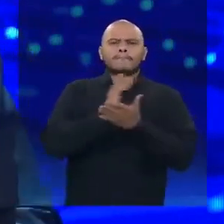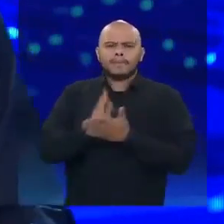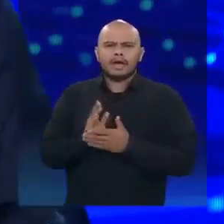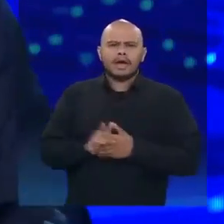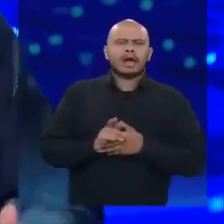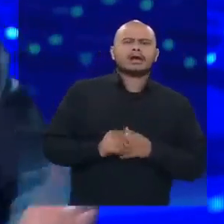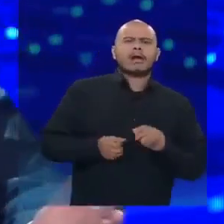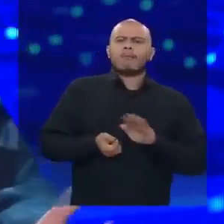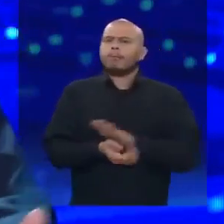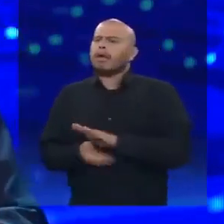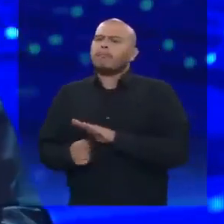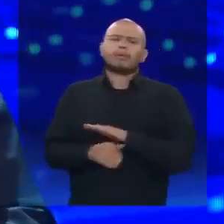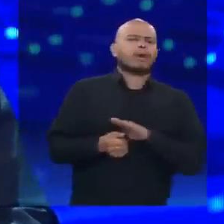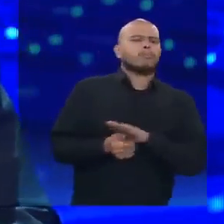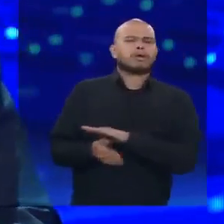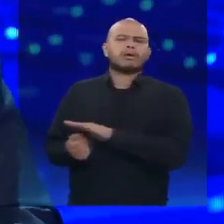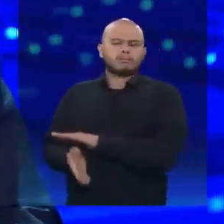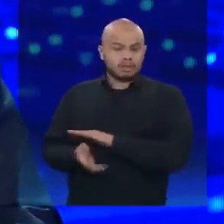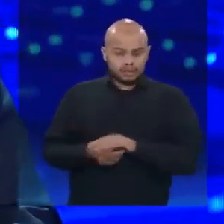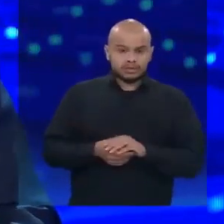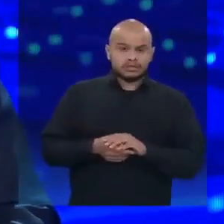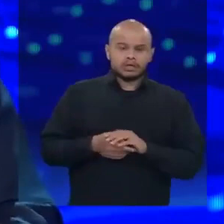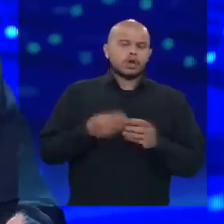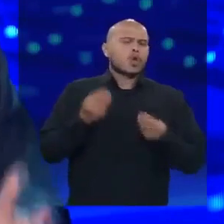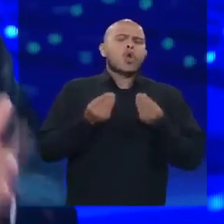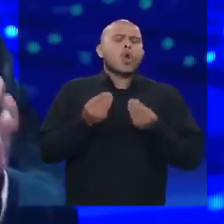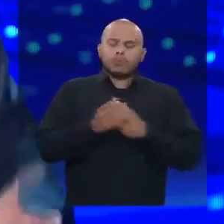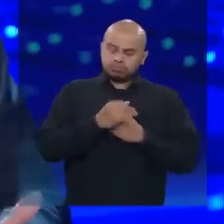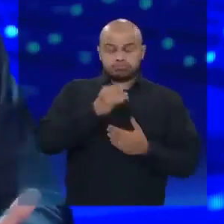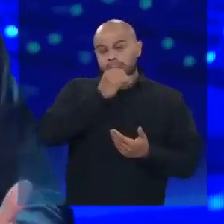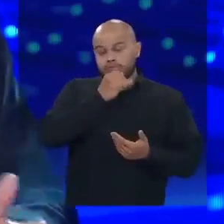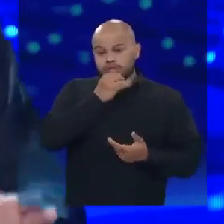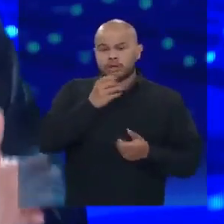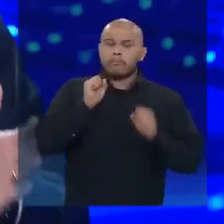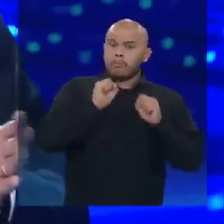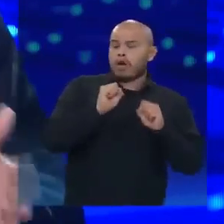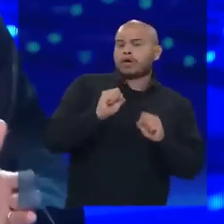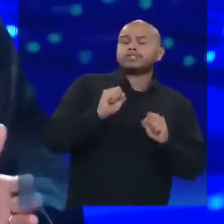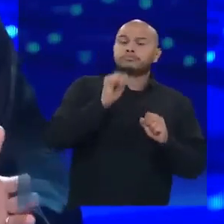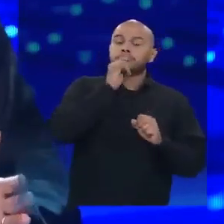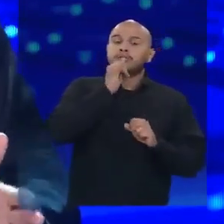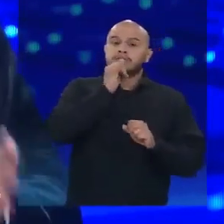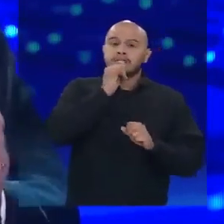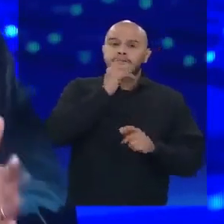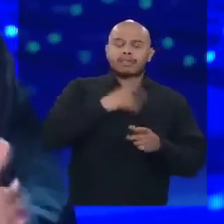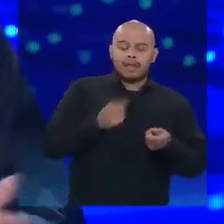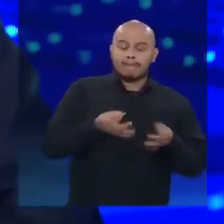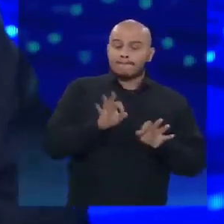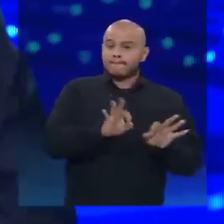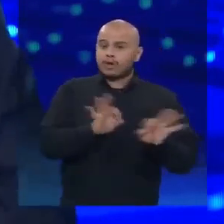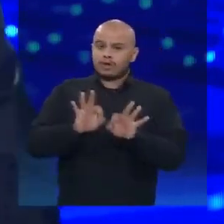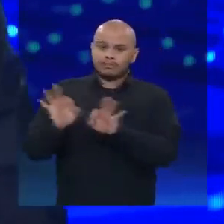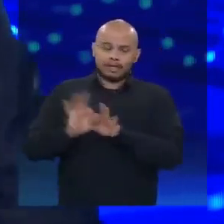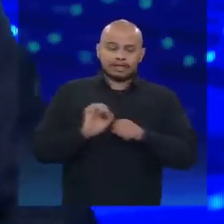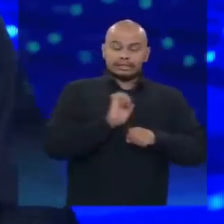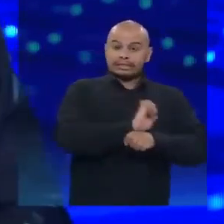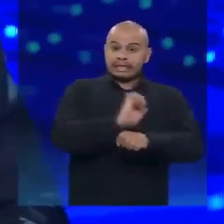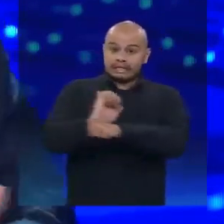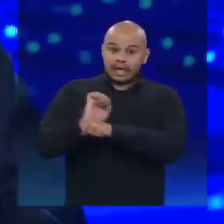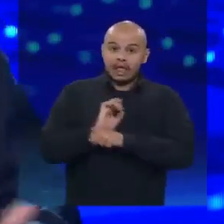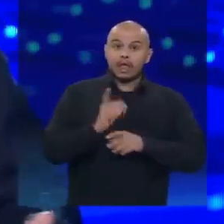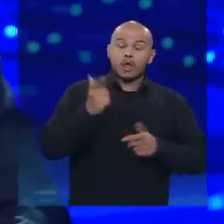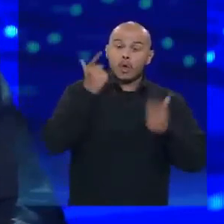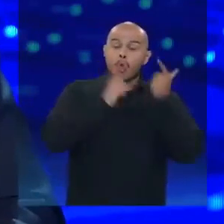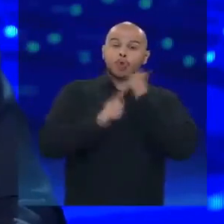O é não roubar? Estatais, por exemplo. Nós podemos, está programado, recursos das estatais irem para